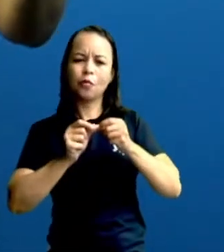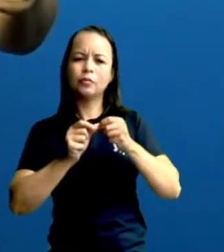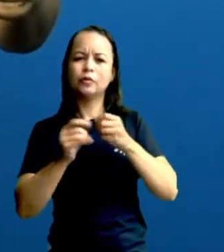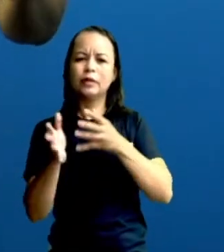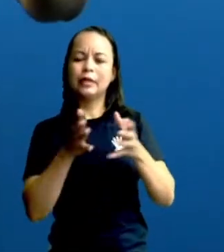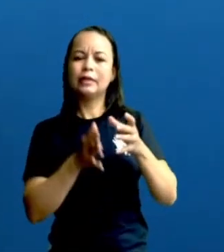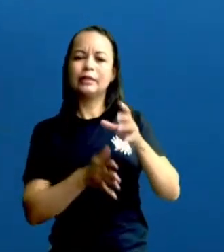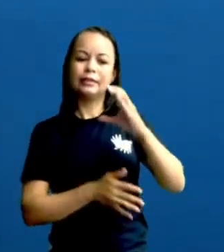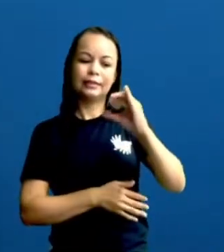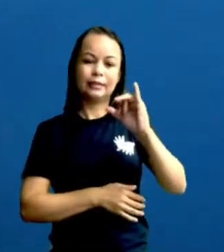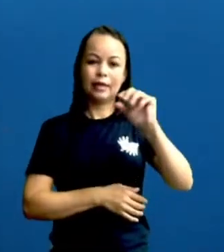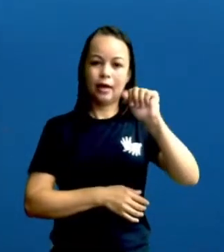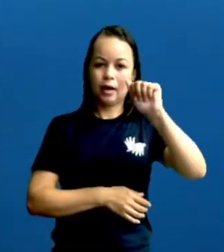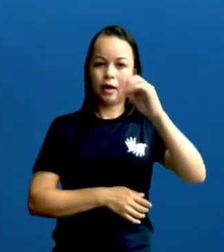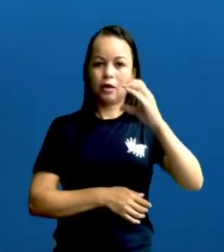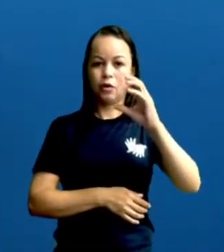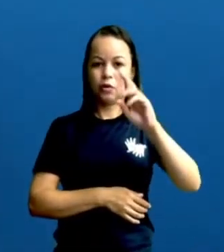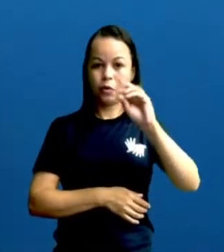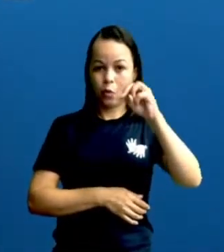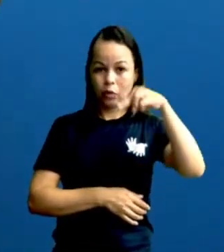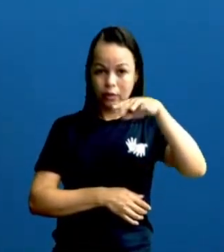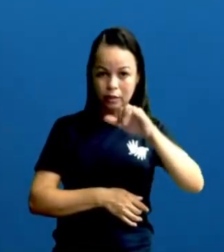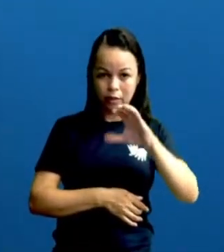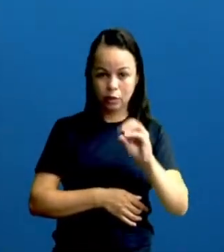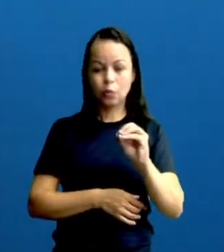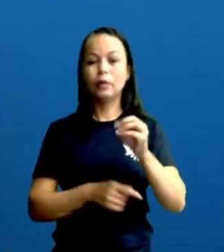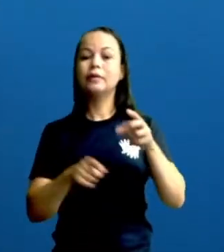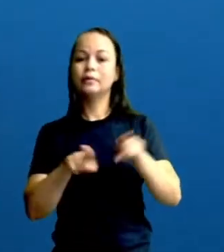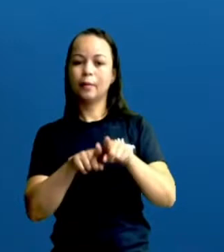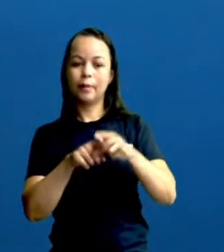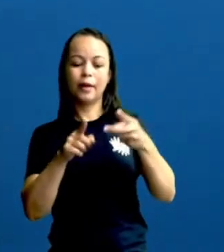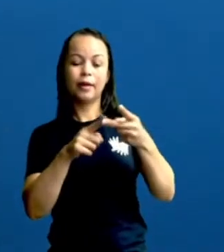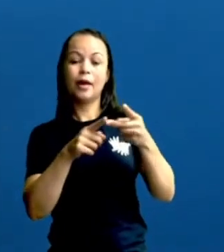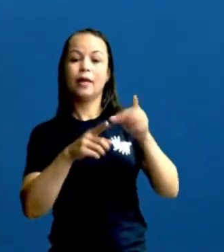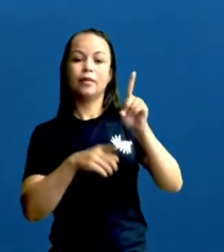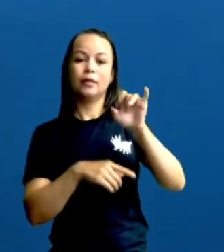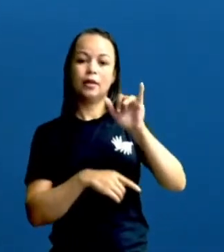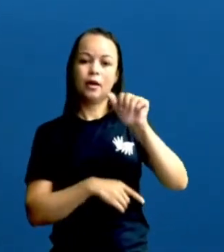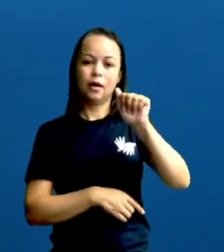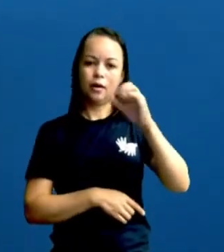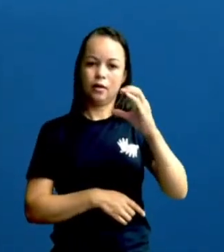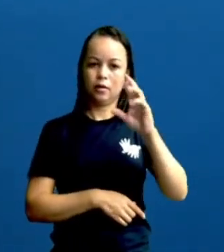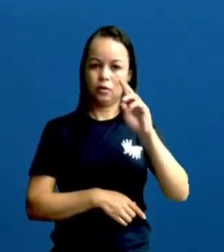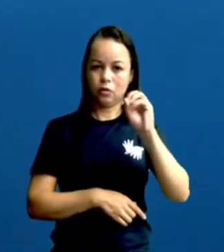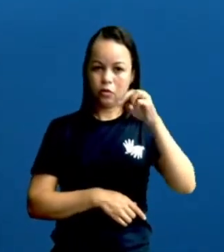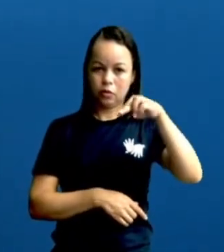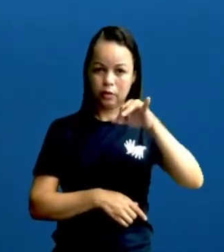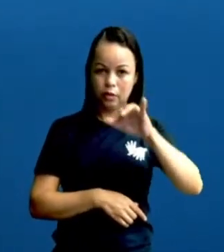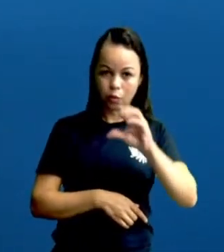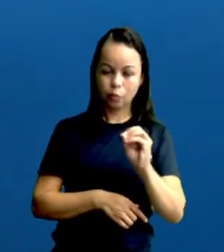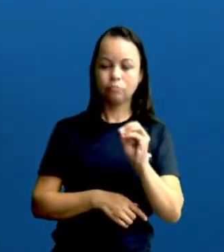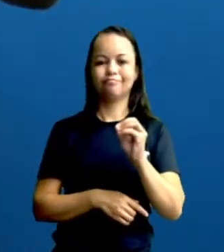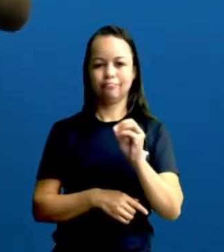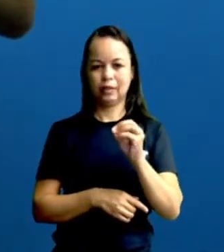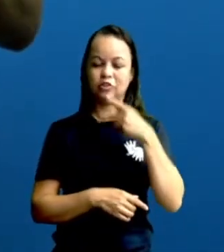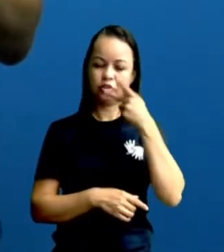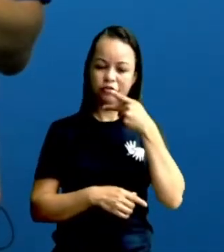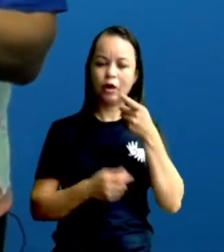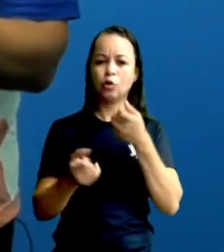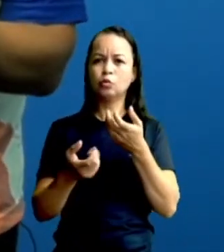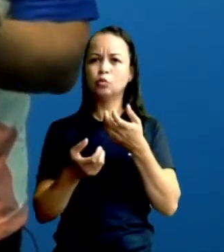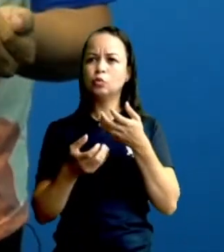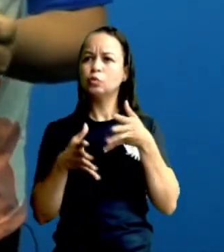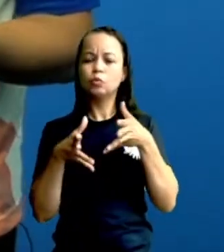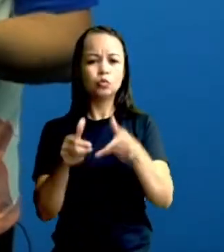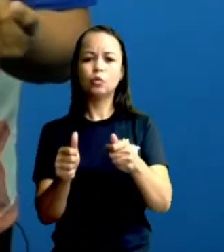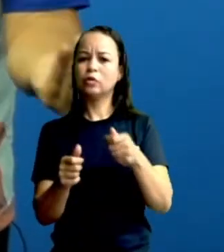ciacrônico e diacrônico, ou seja, trazendo para a nossa realidade atual, mas não deixando de olhar lá para o passado, a falou aqui de uma coisa que tem tudo a ver com